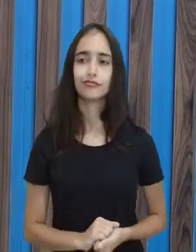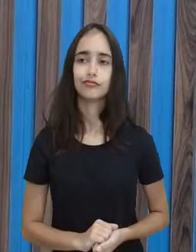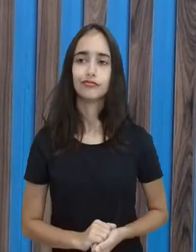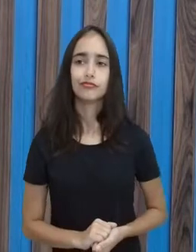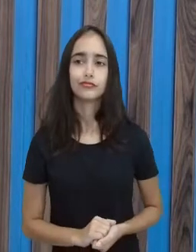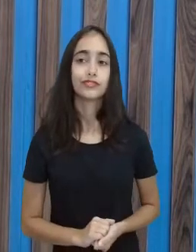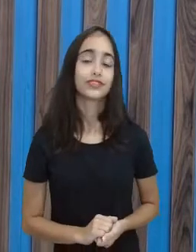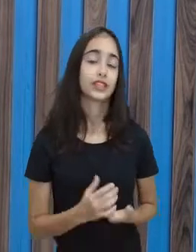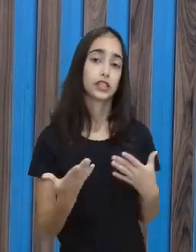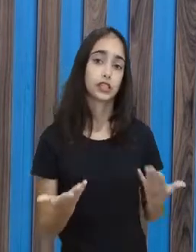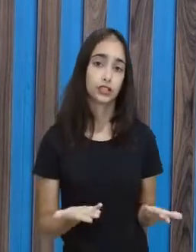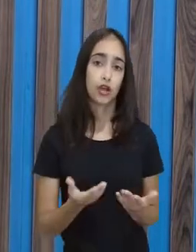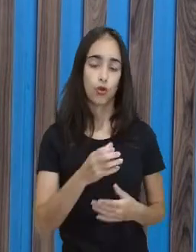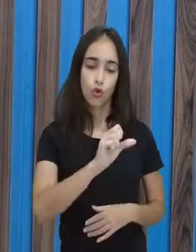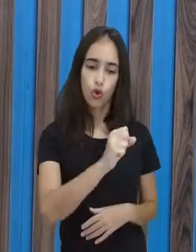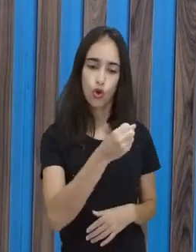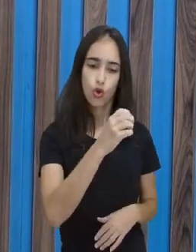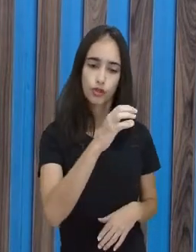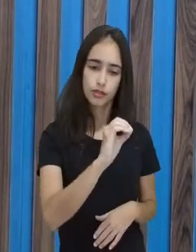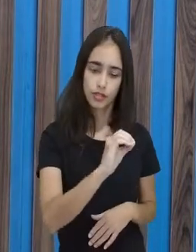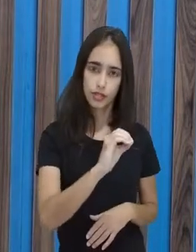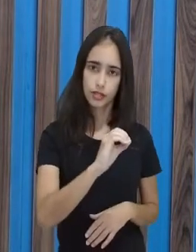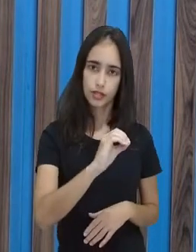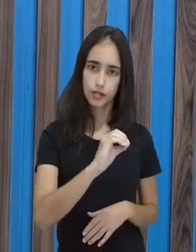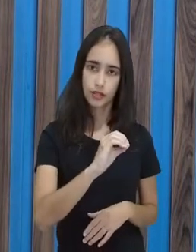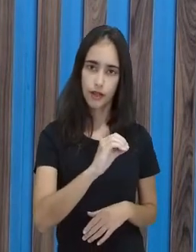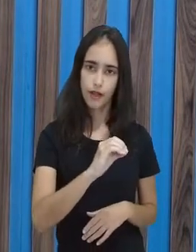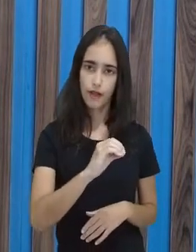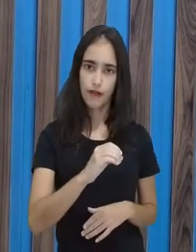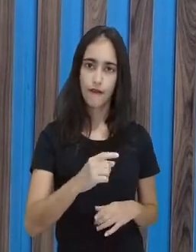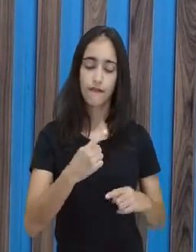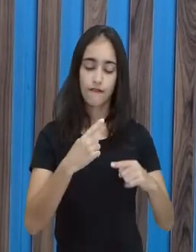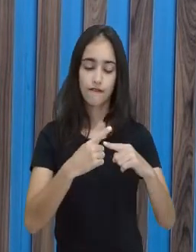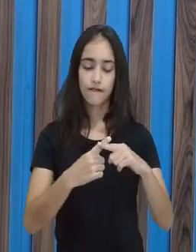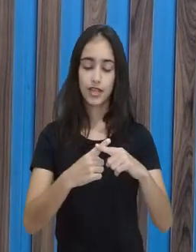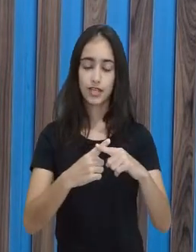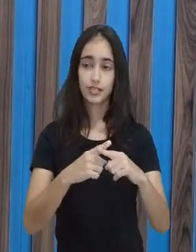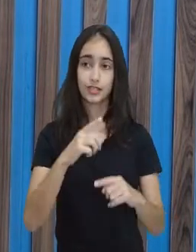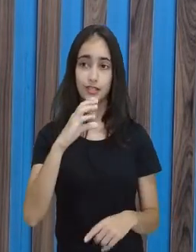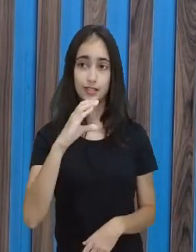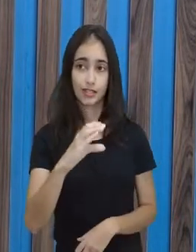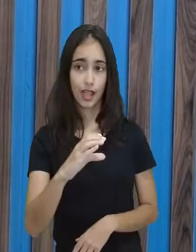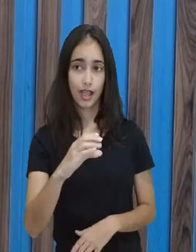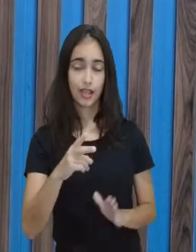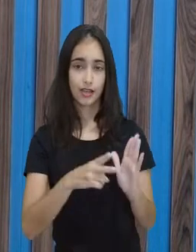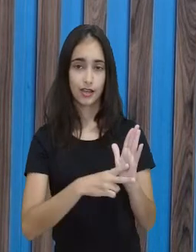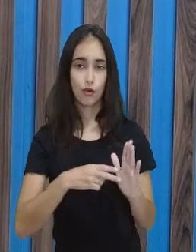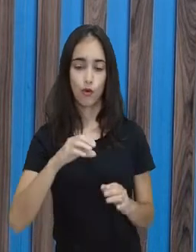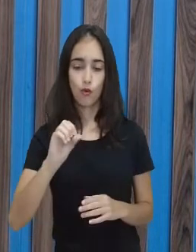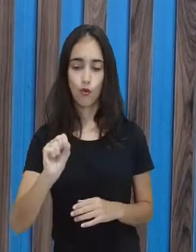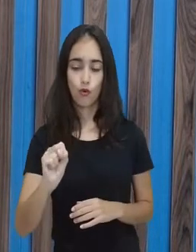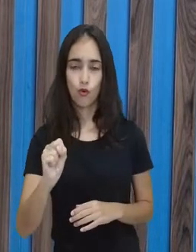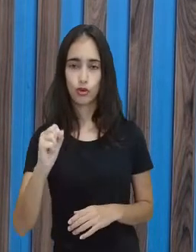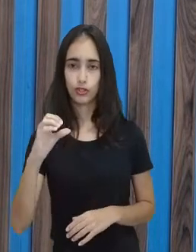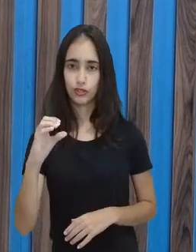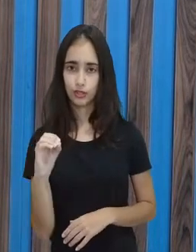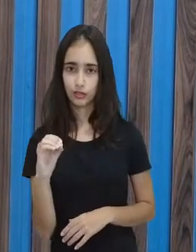não sei, que é esta equação aqui. Por que equação? Porque eu tenho um valor igual a outro.